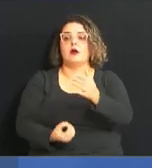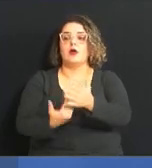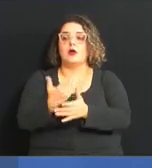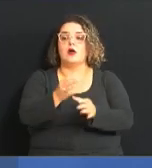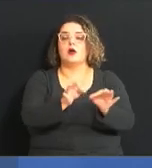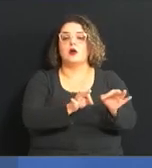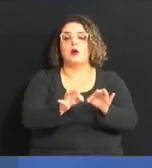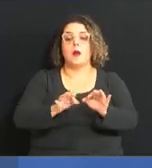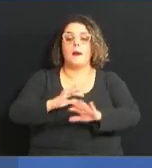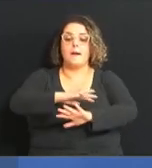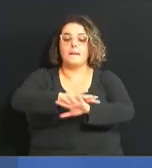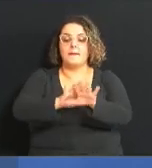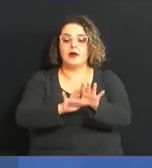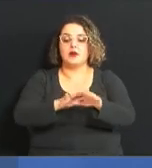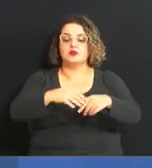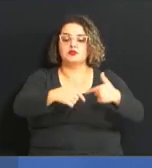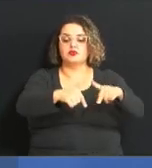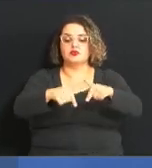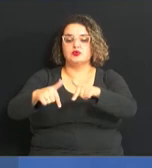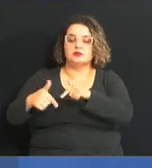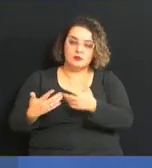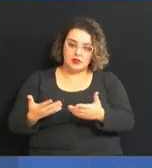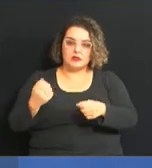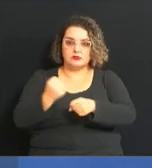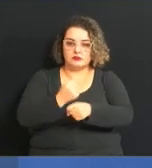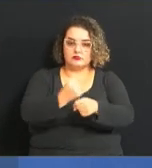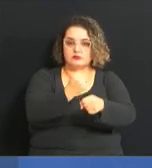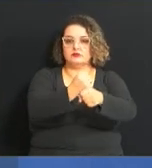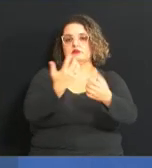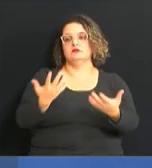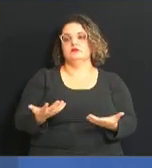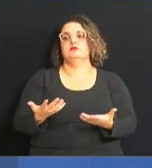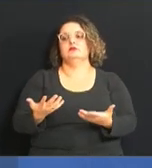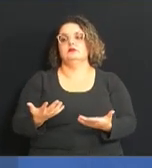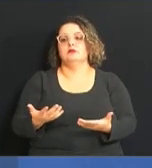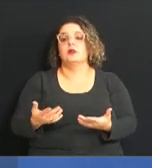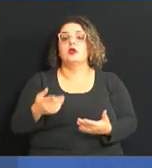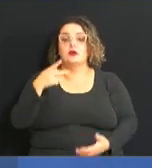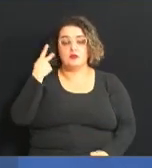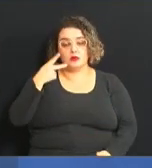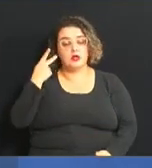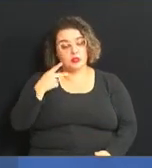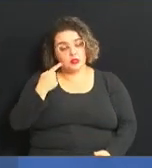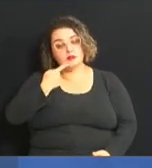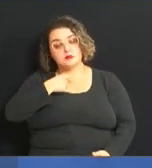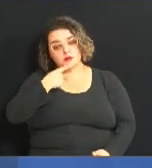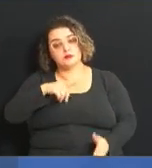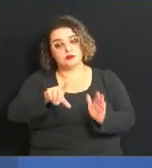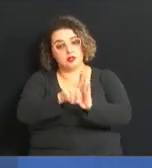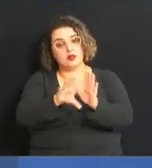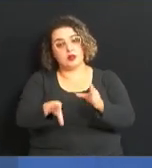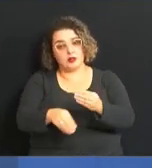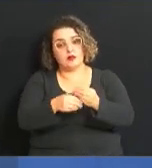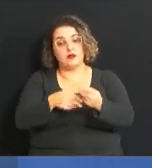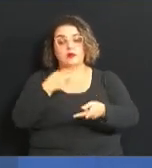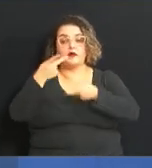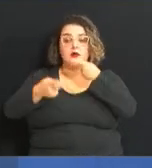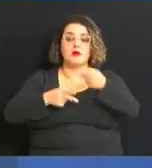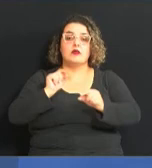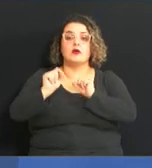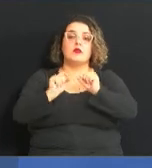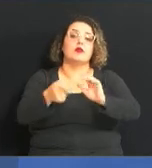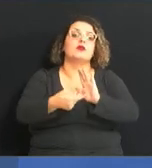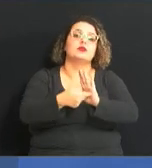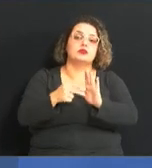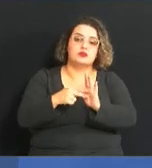Mãos à Obra e o vereador aí, autor desse projeto de lei complementar, falou um pouquinho sobre o que significa